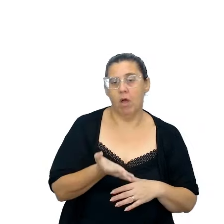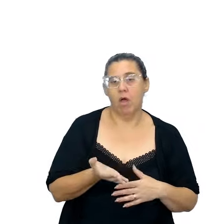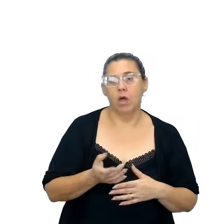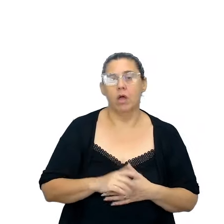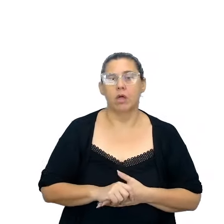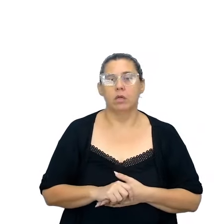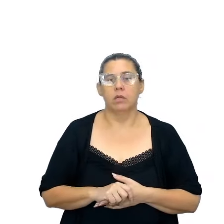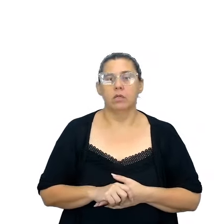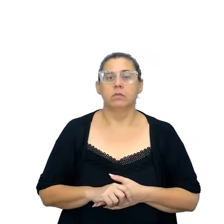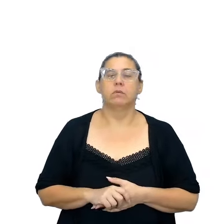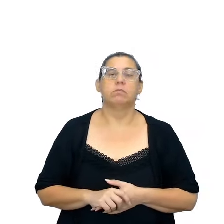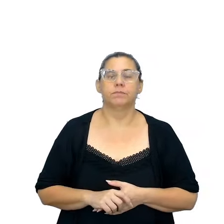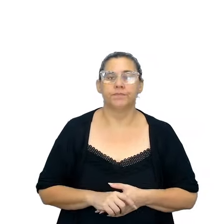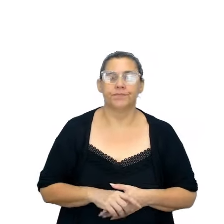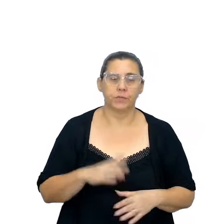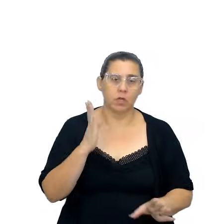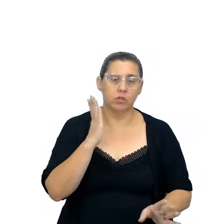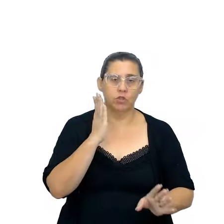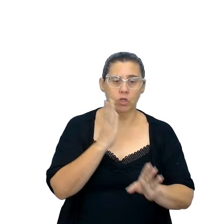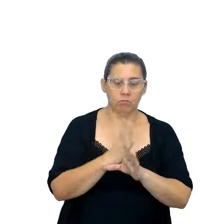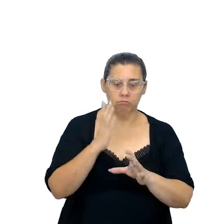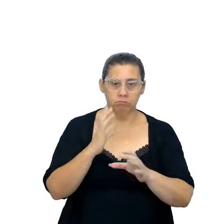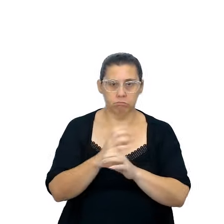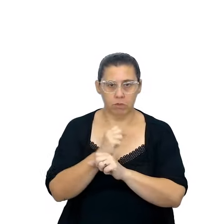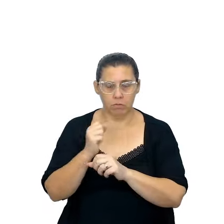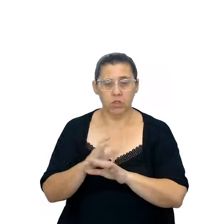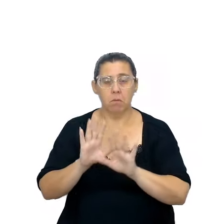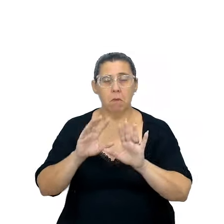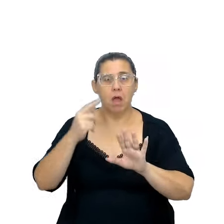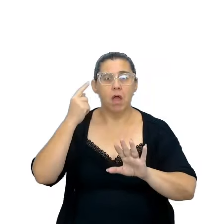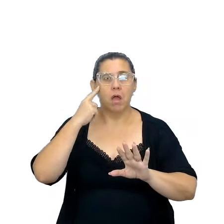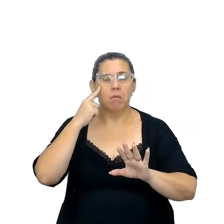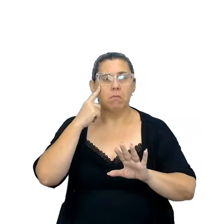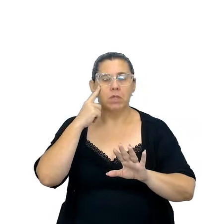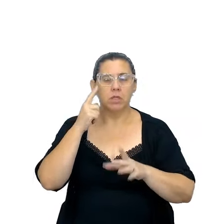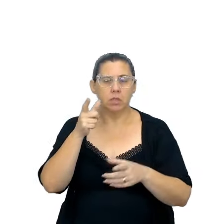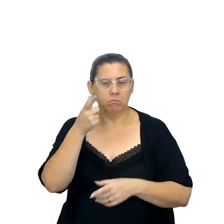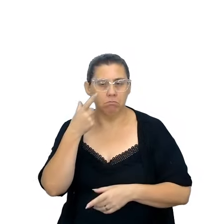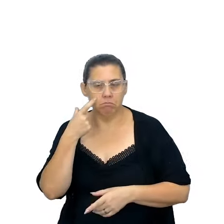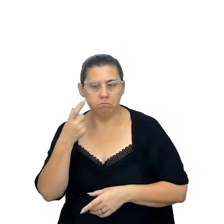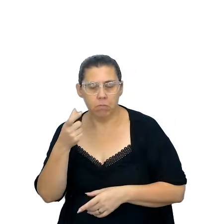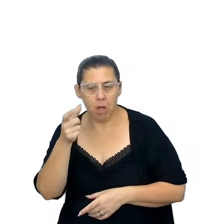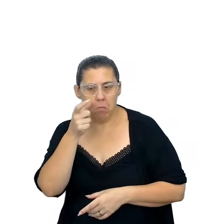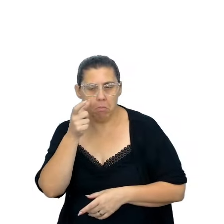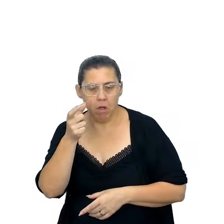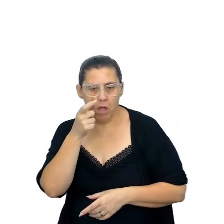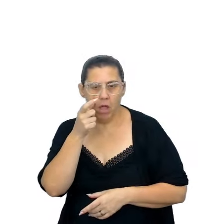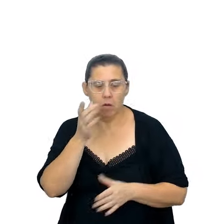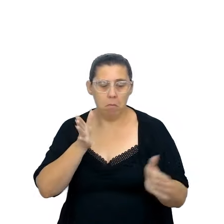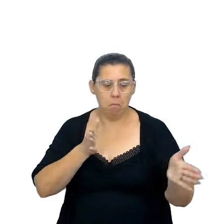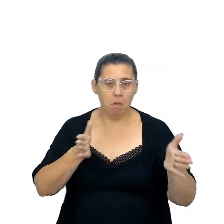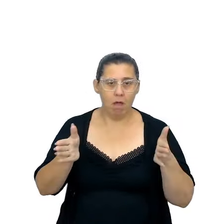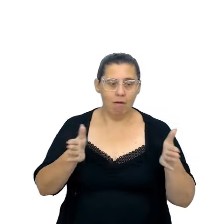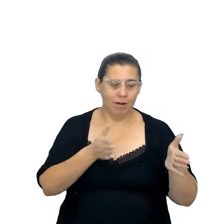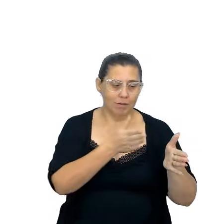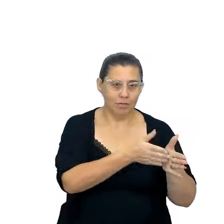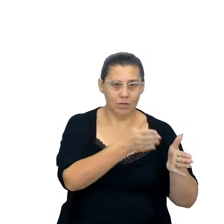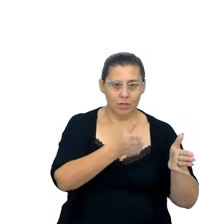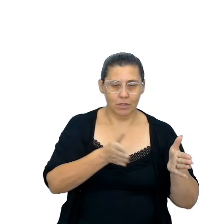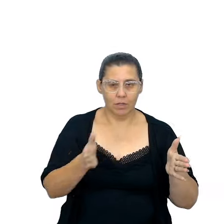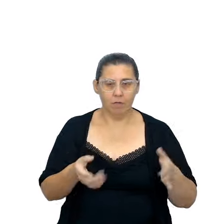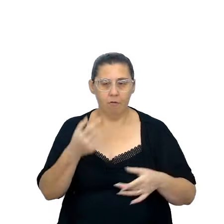diagnósticas, formativas e somativas, mas pensando em observar o respeito pelo prazo e a conclusão das etapas,